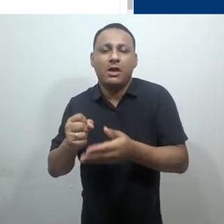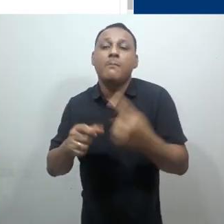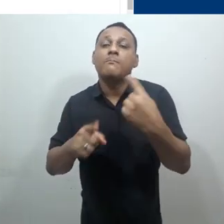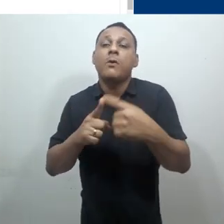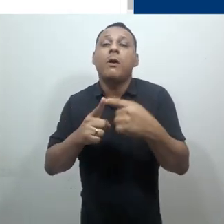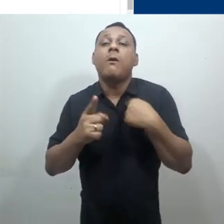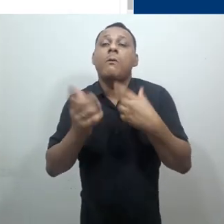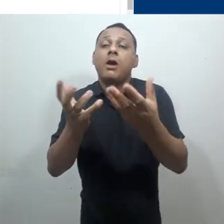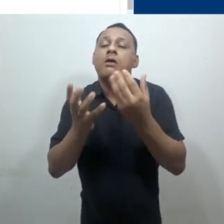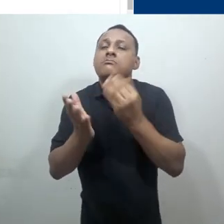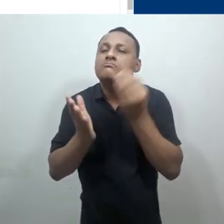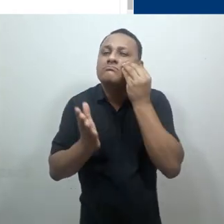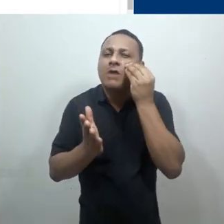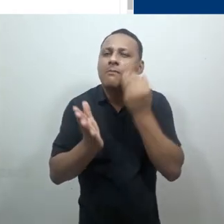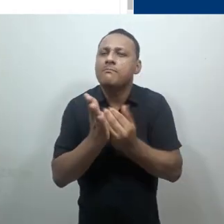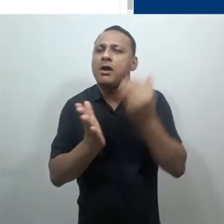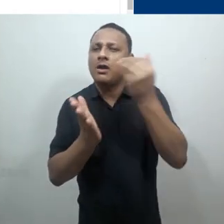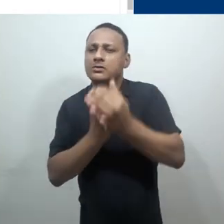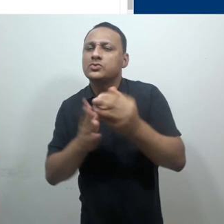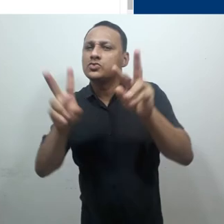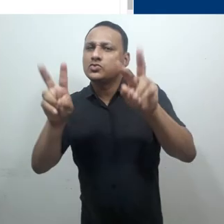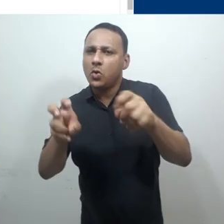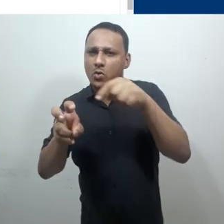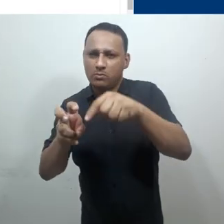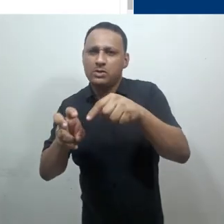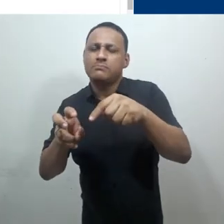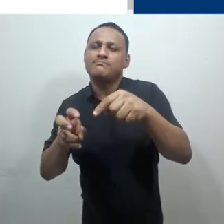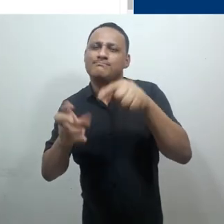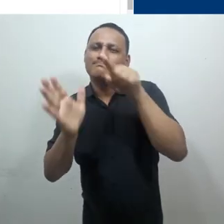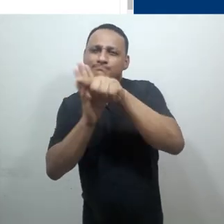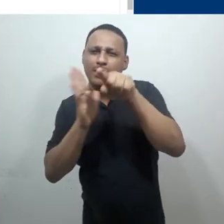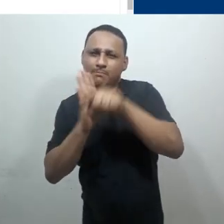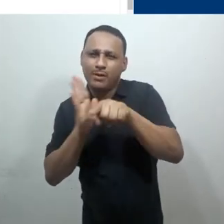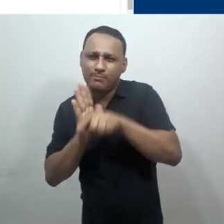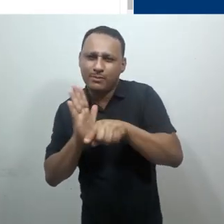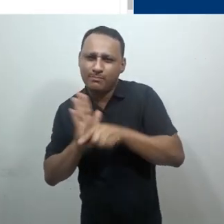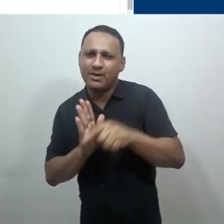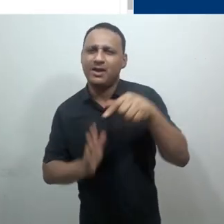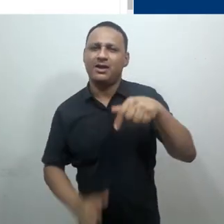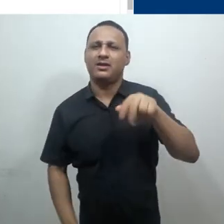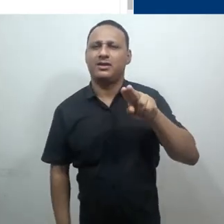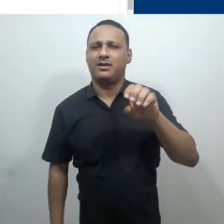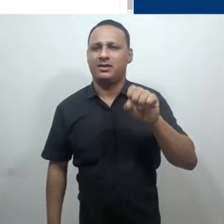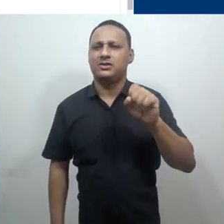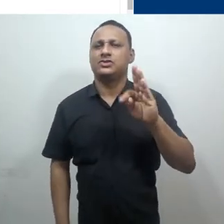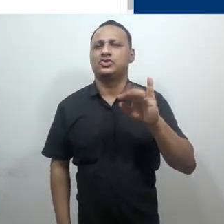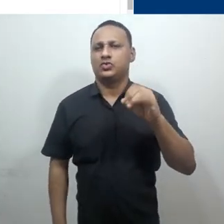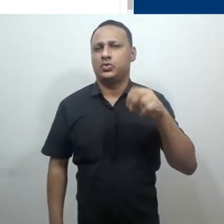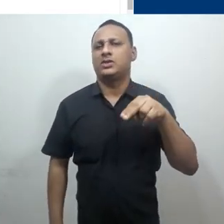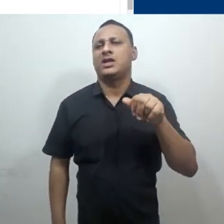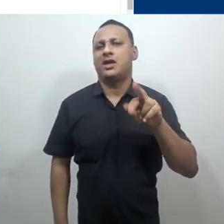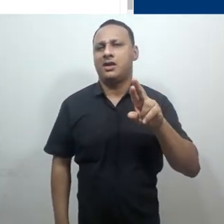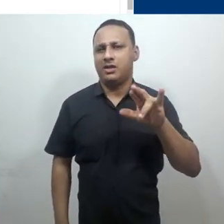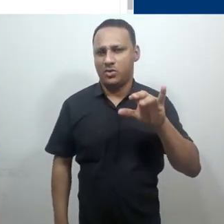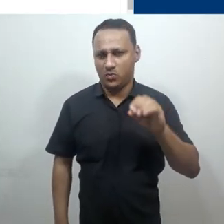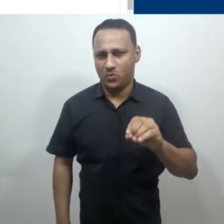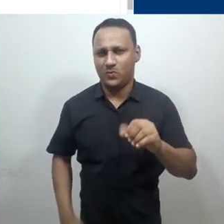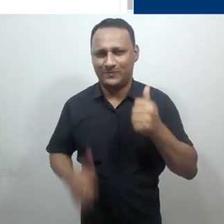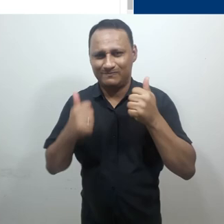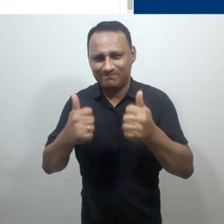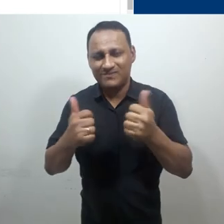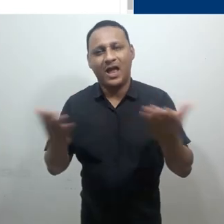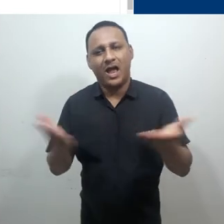que a atividade do tipo questionário será deixada para o fim da trilha por se tratar de uma atividade um pouco mais complexa.